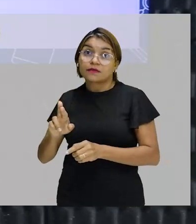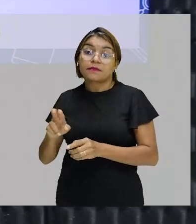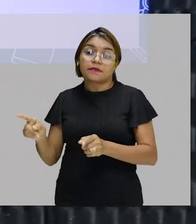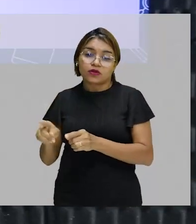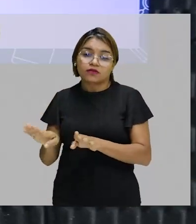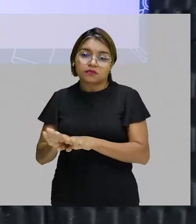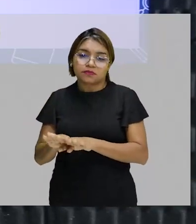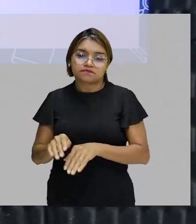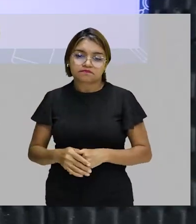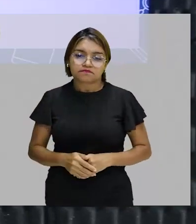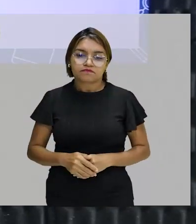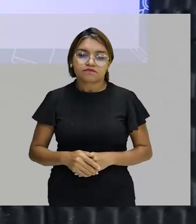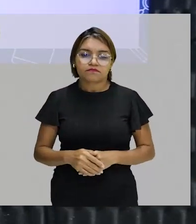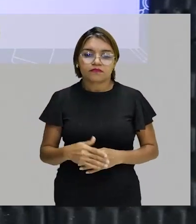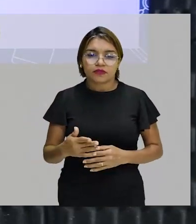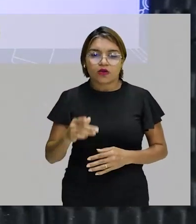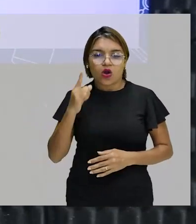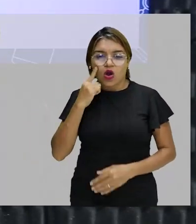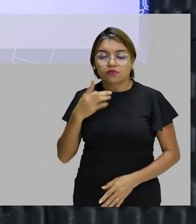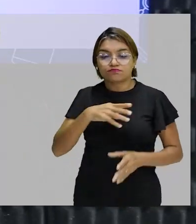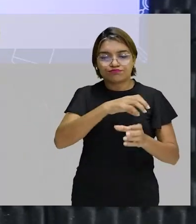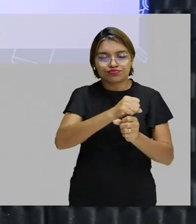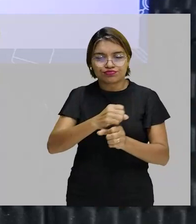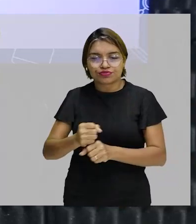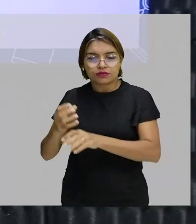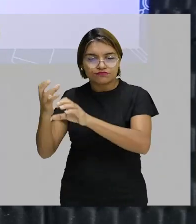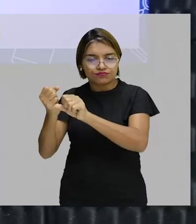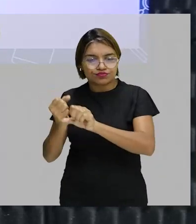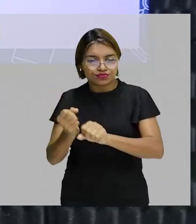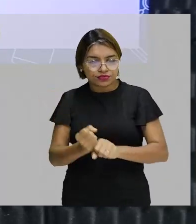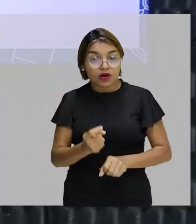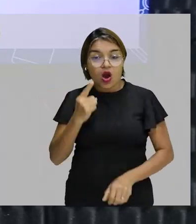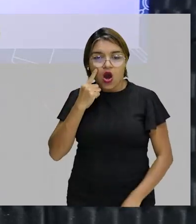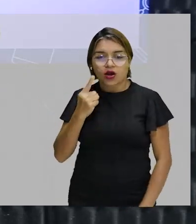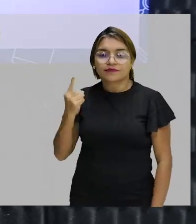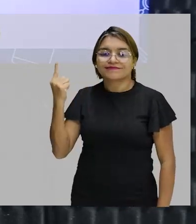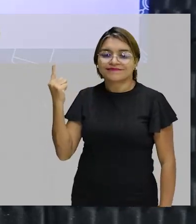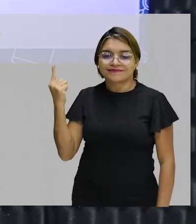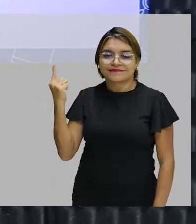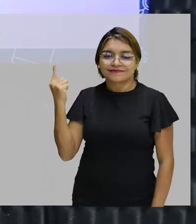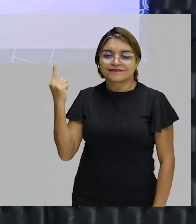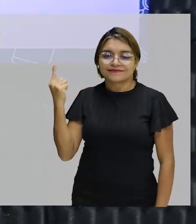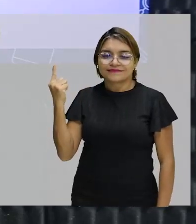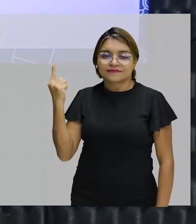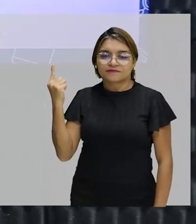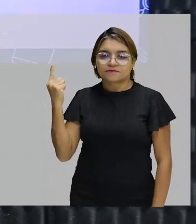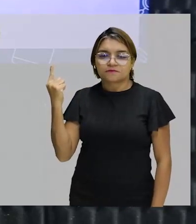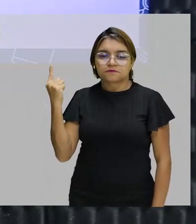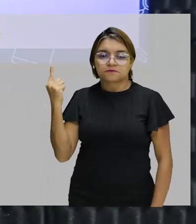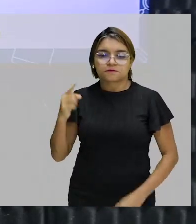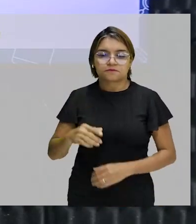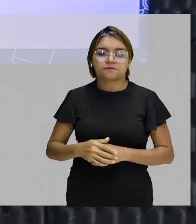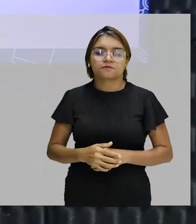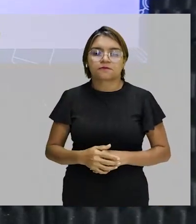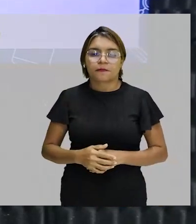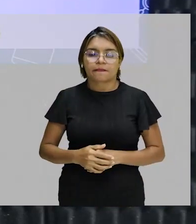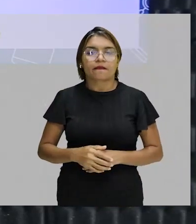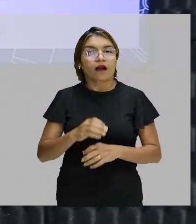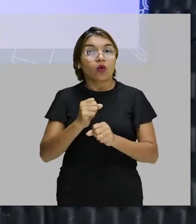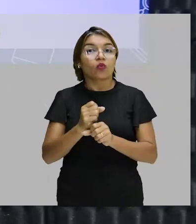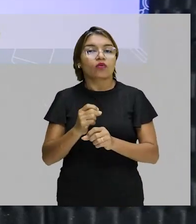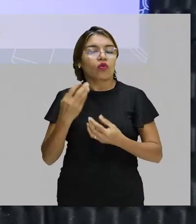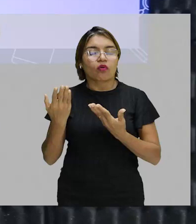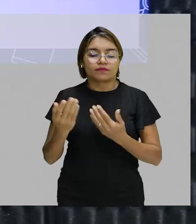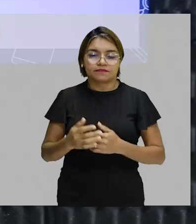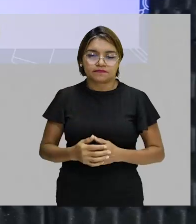de 3 montada, certo? Meio super extremo. Ficou dessa maneira, meus jovens. E fazendo o cálculo,